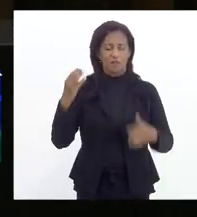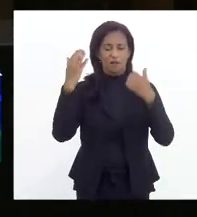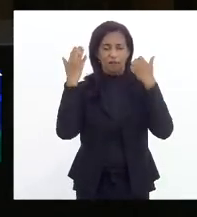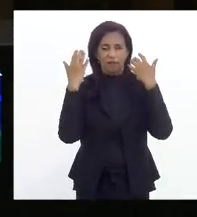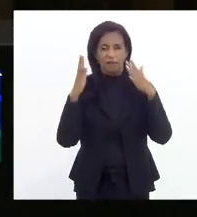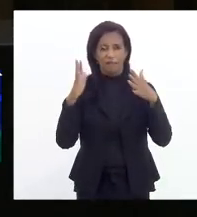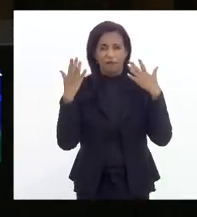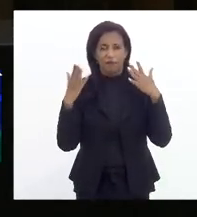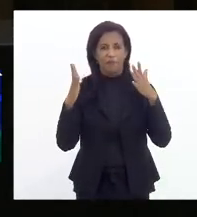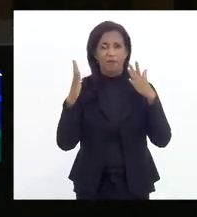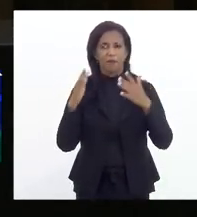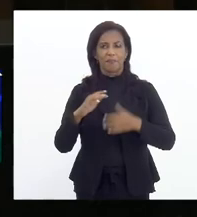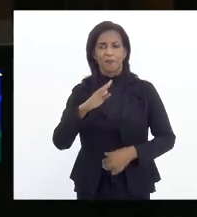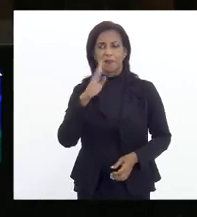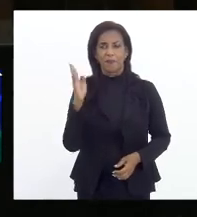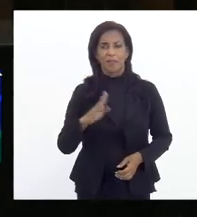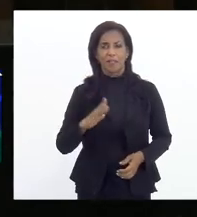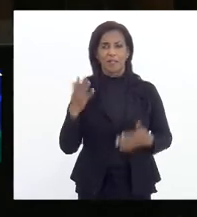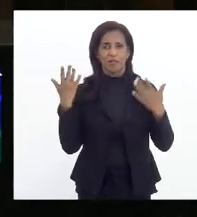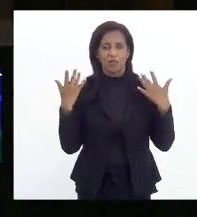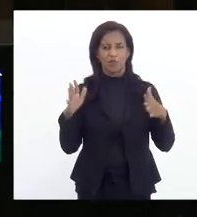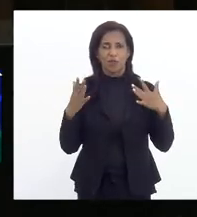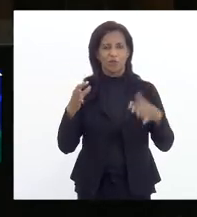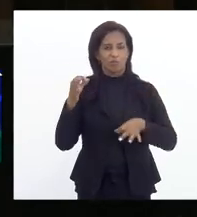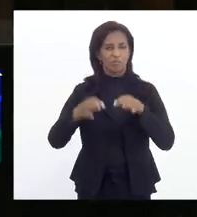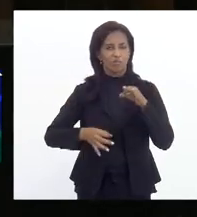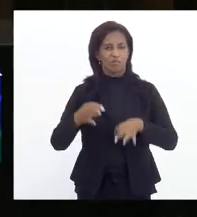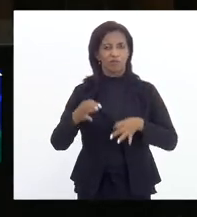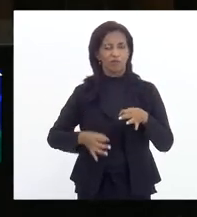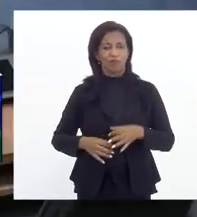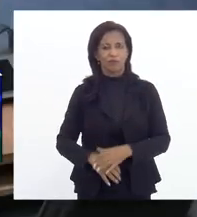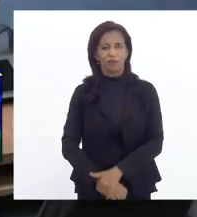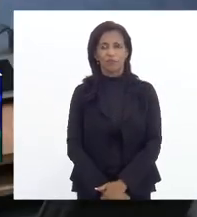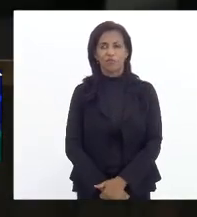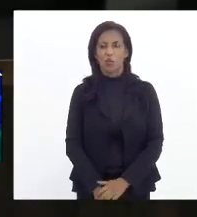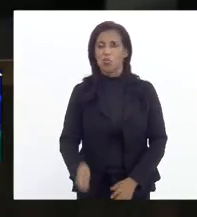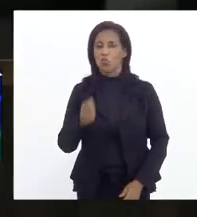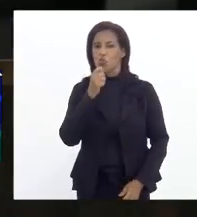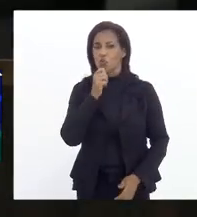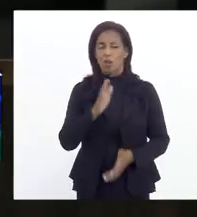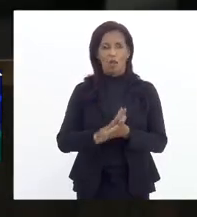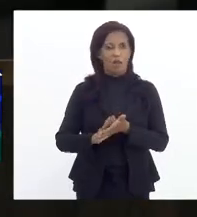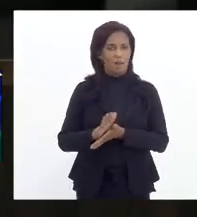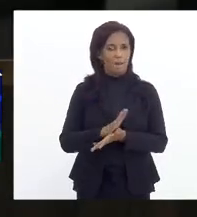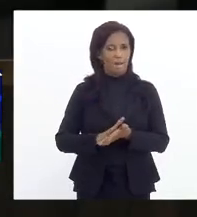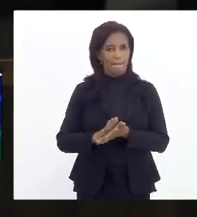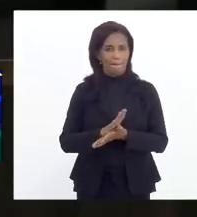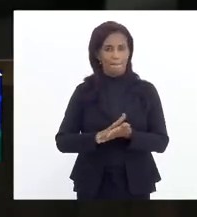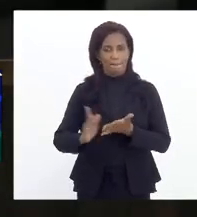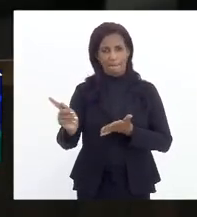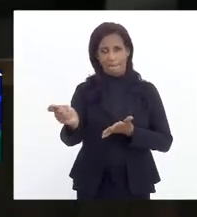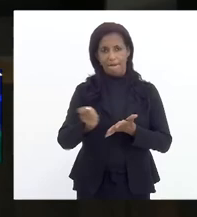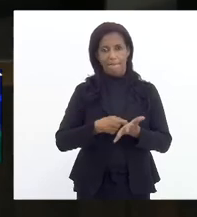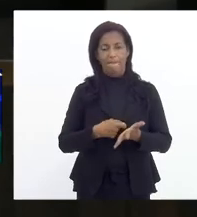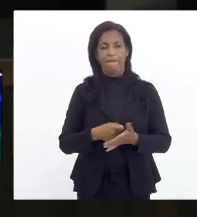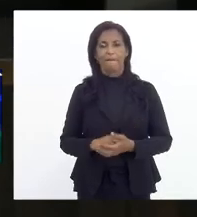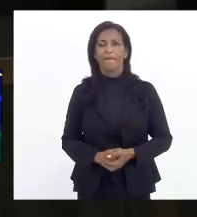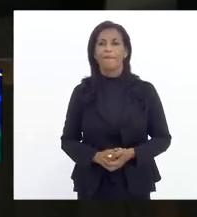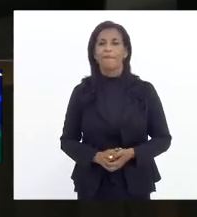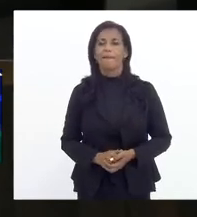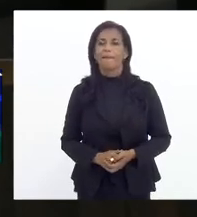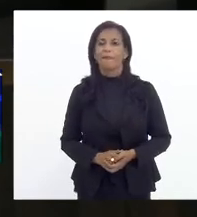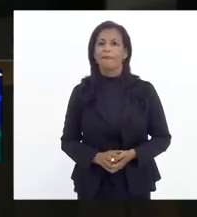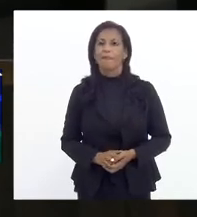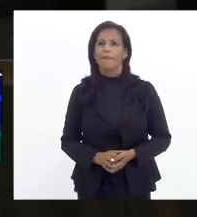viva o poder judiciário é isso não havendo mais oradores escritos